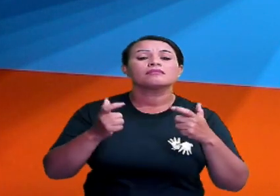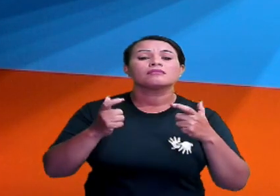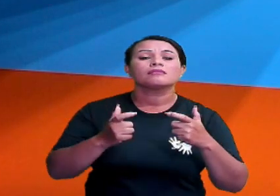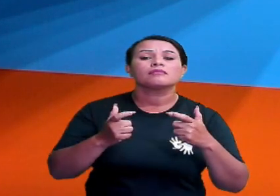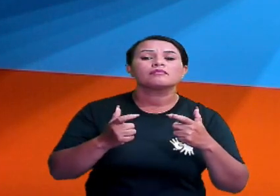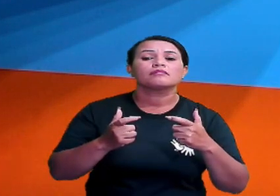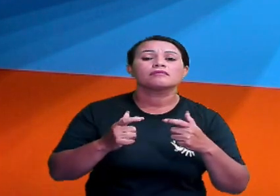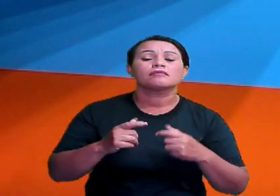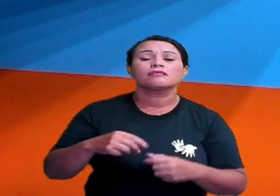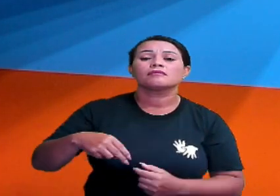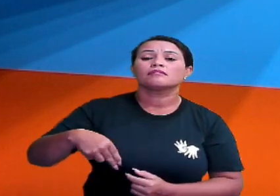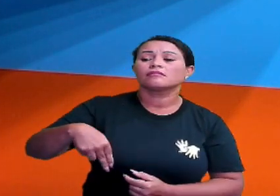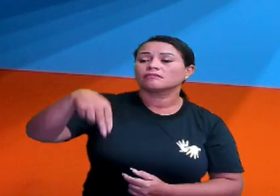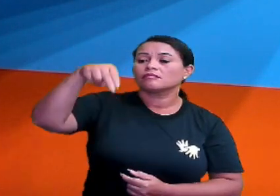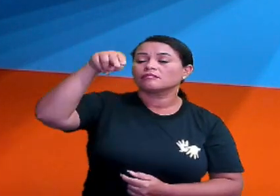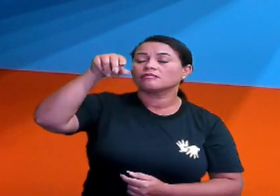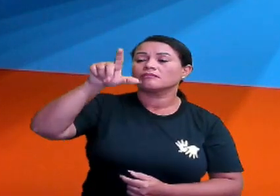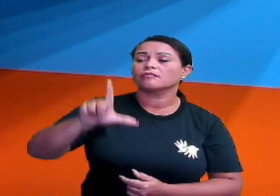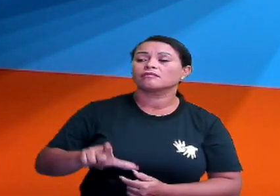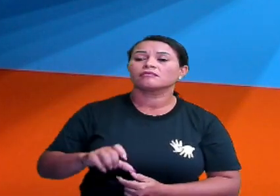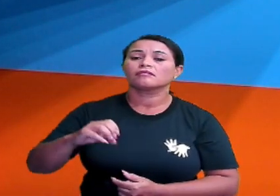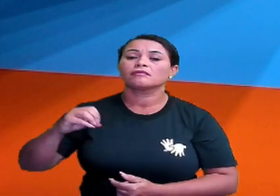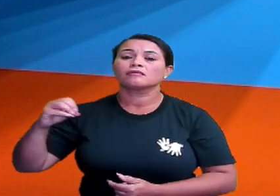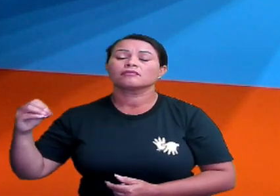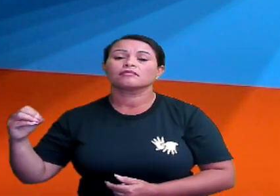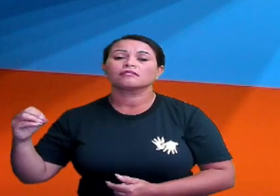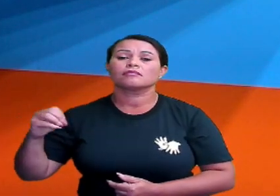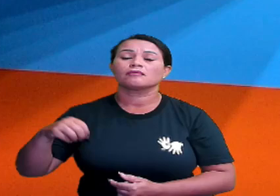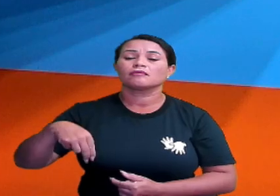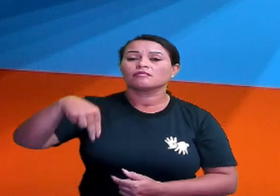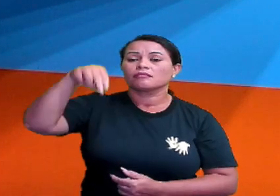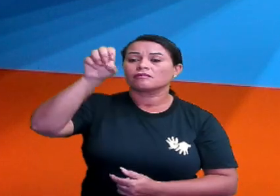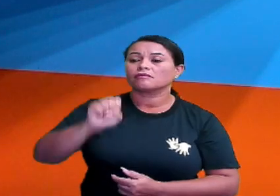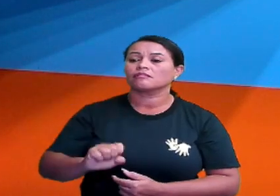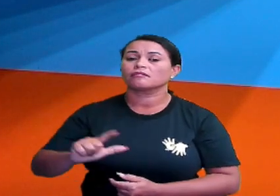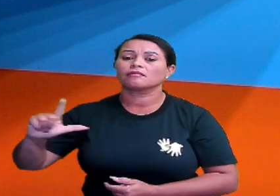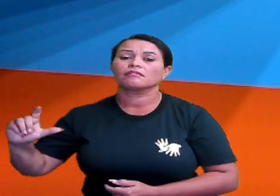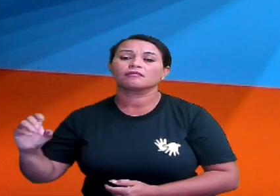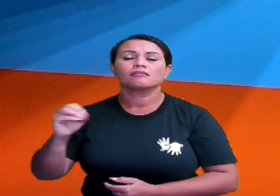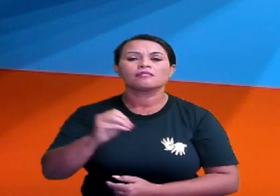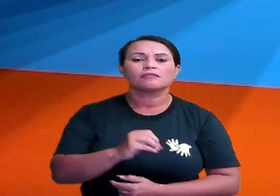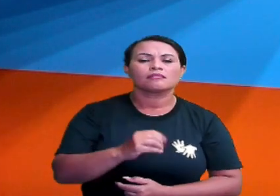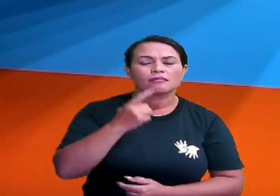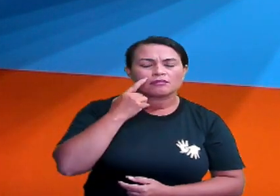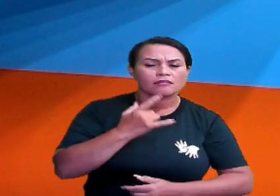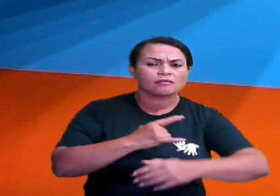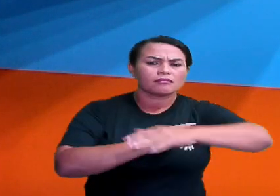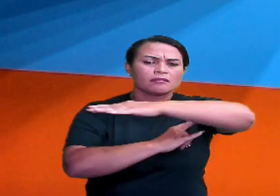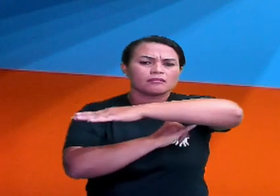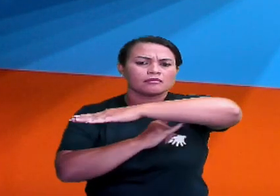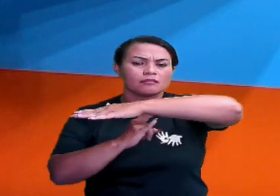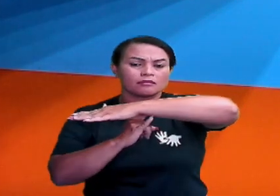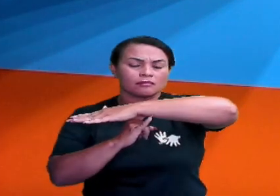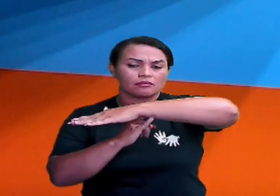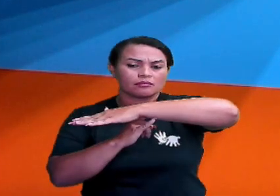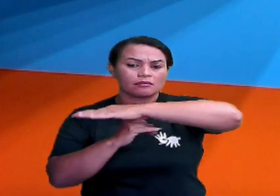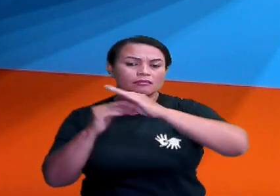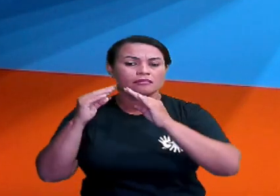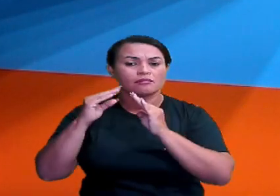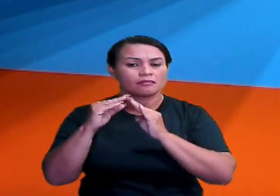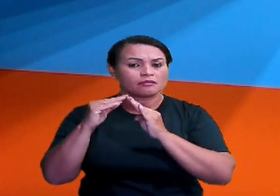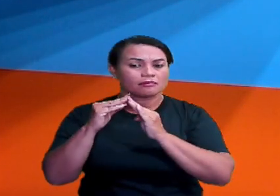leste, oeste, norte ou sul da ponte. A ponte está aqui, vigente. E a casinha está aqui.